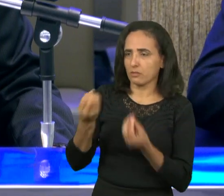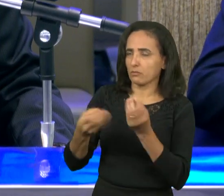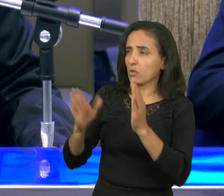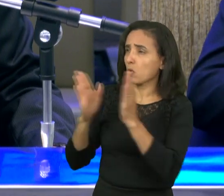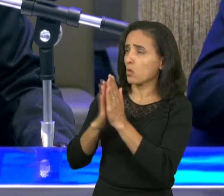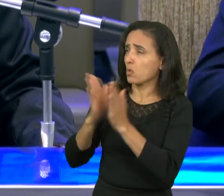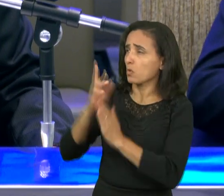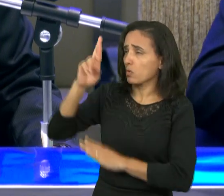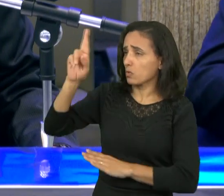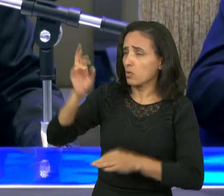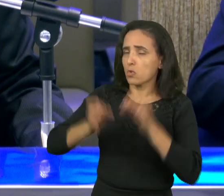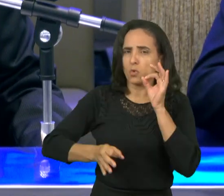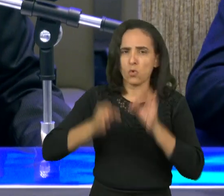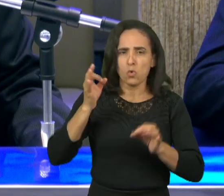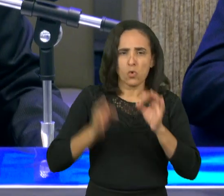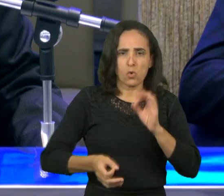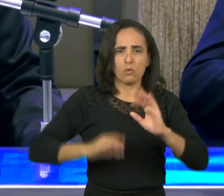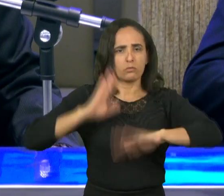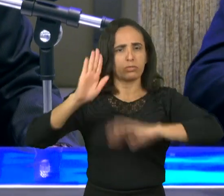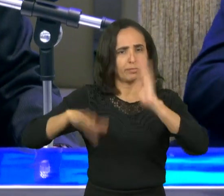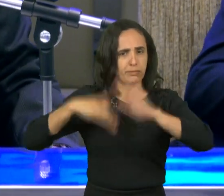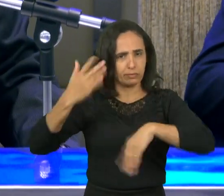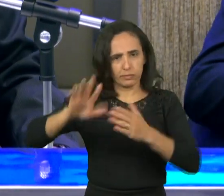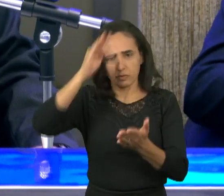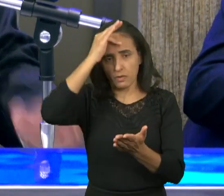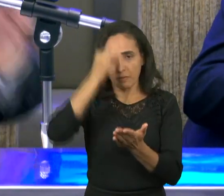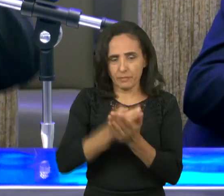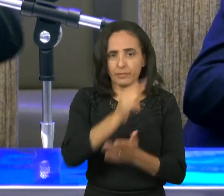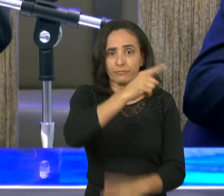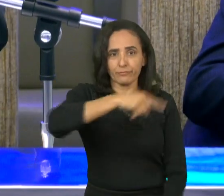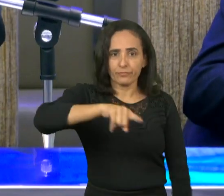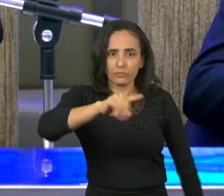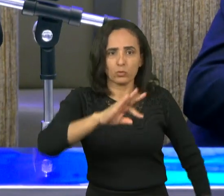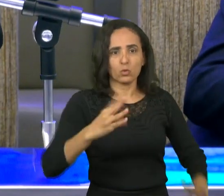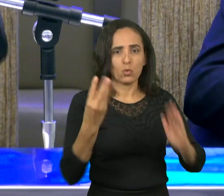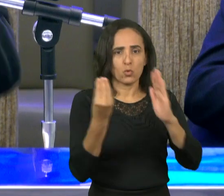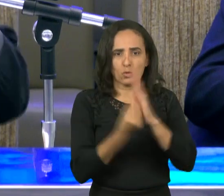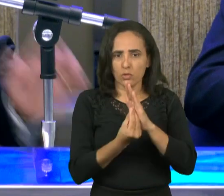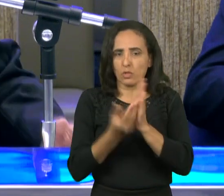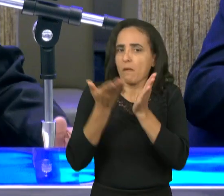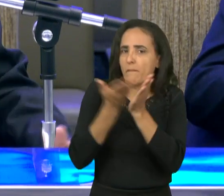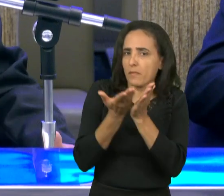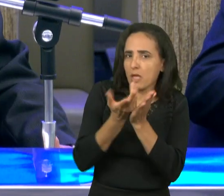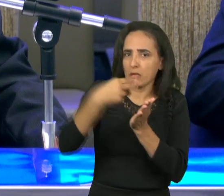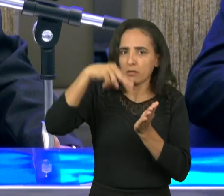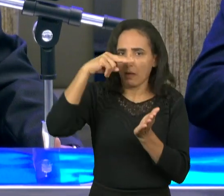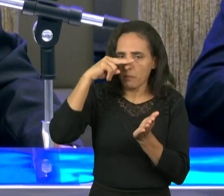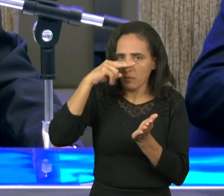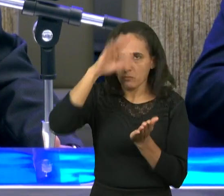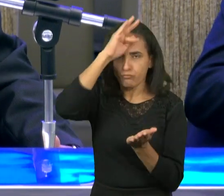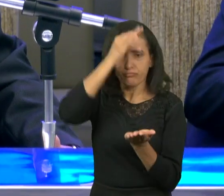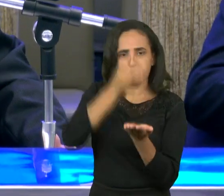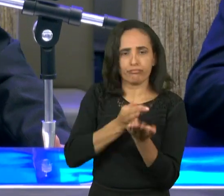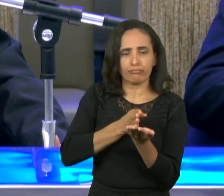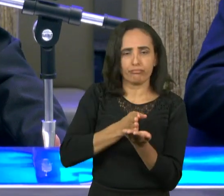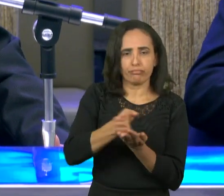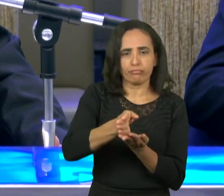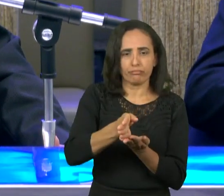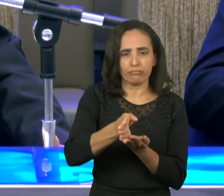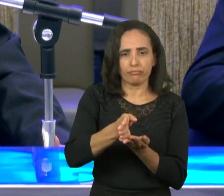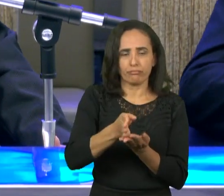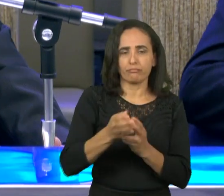Deus de fé em fé mas o justo viverá da fé